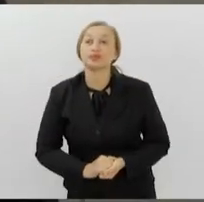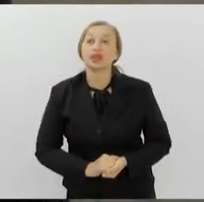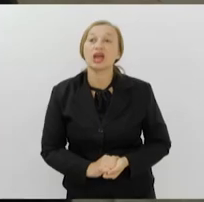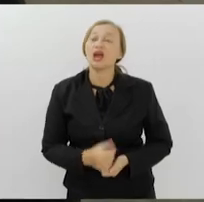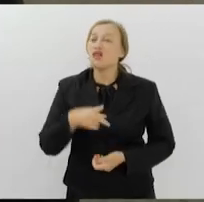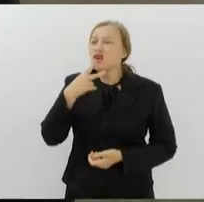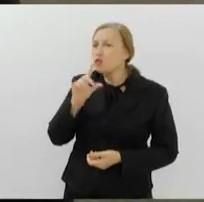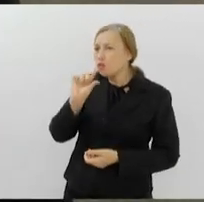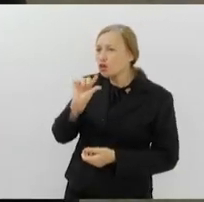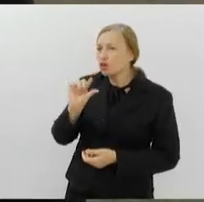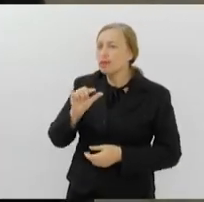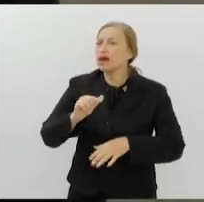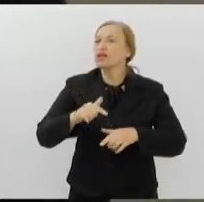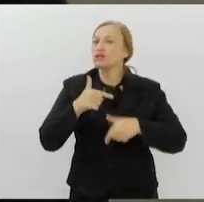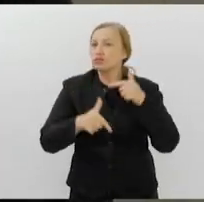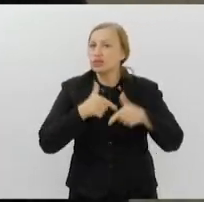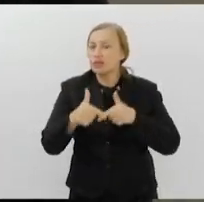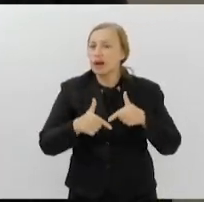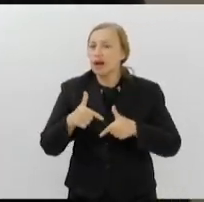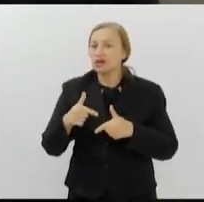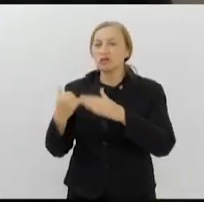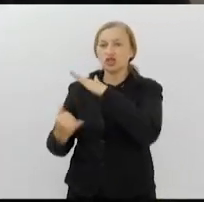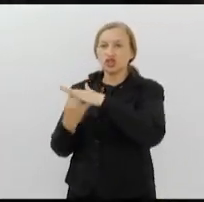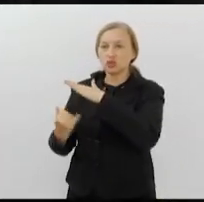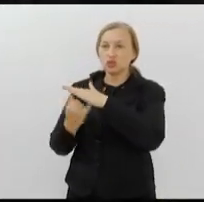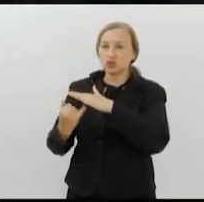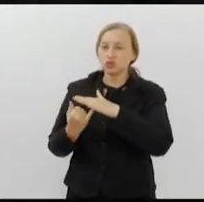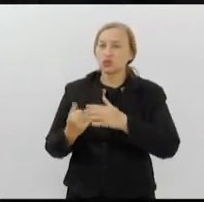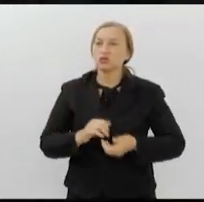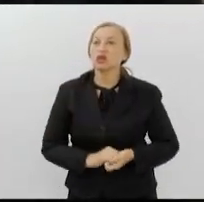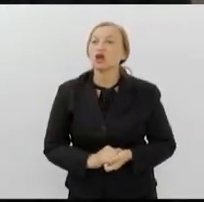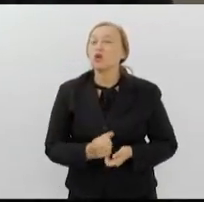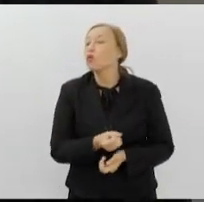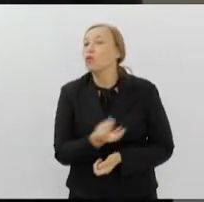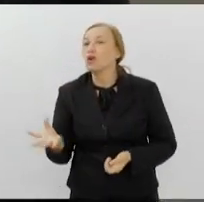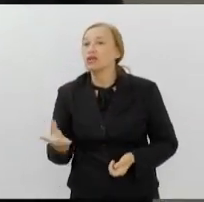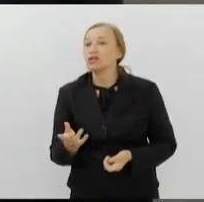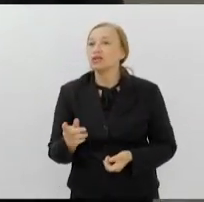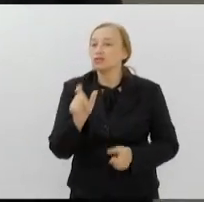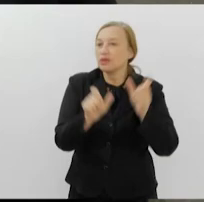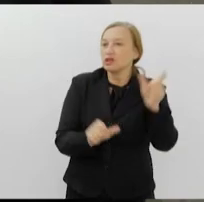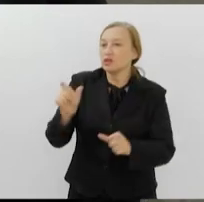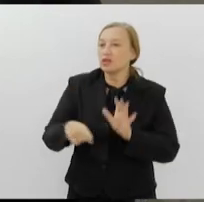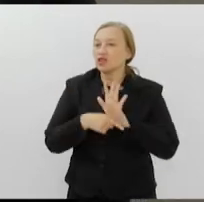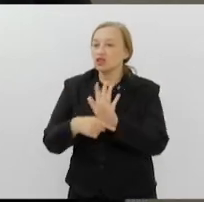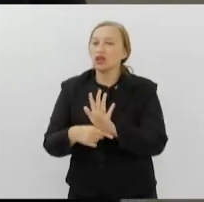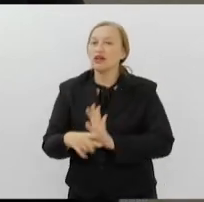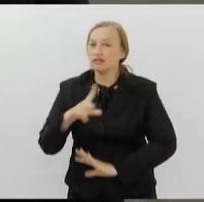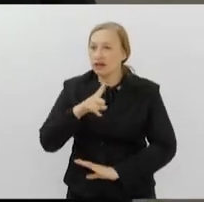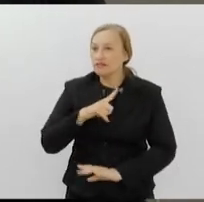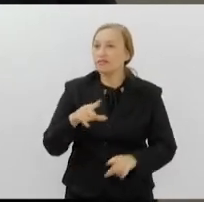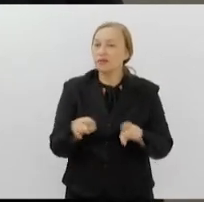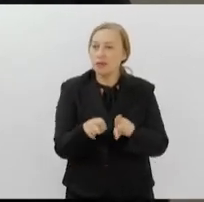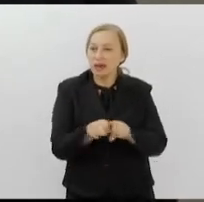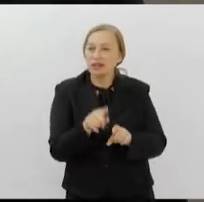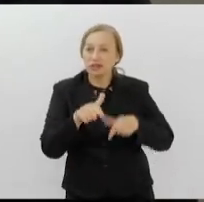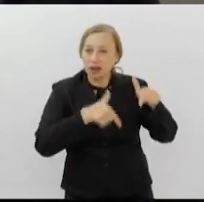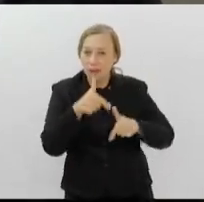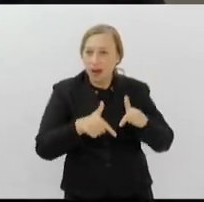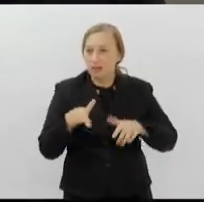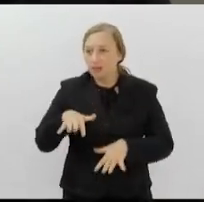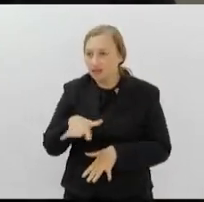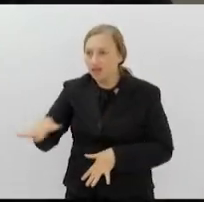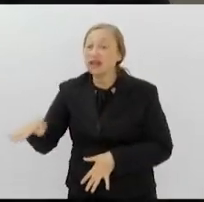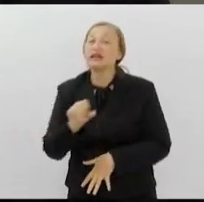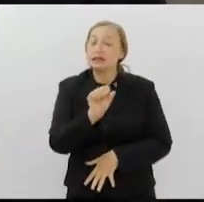conta um pouquinho mais sobre esse trabalho que o Instituto realiza, são quantas pessoas atendidas lá, gera também emprego para a comunidade, né? Sim, gera emprego porque